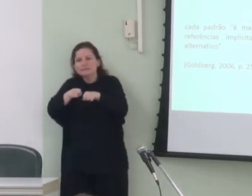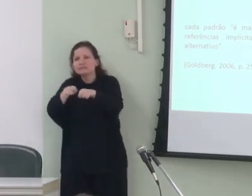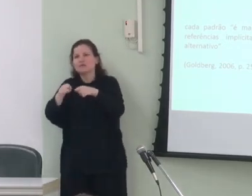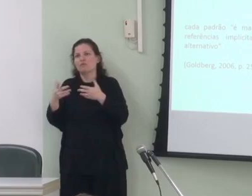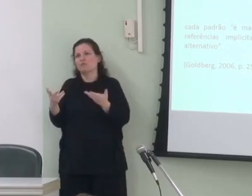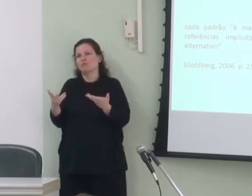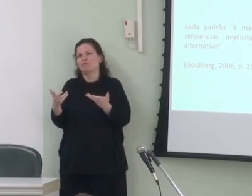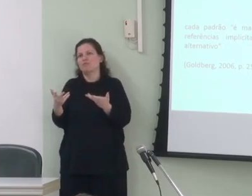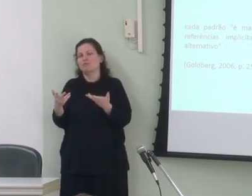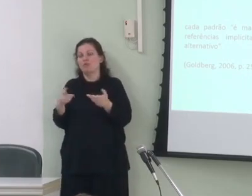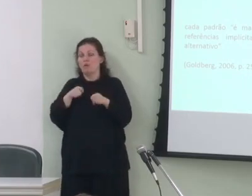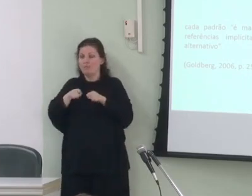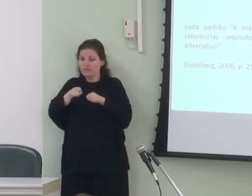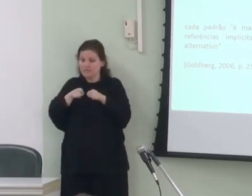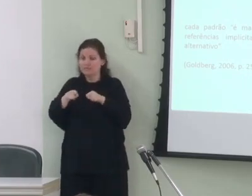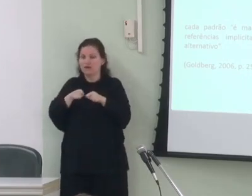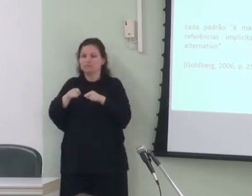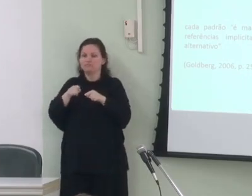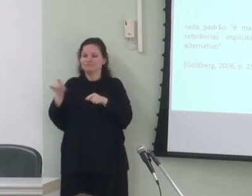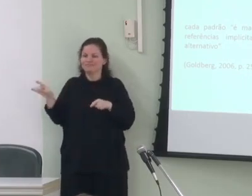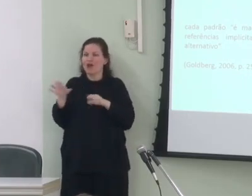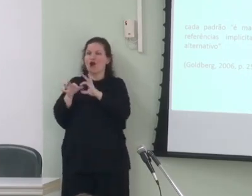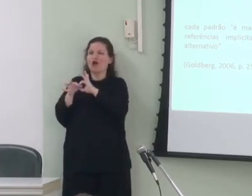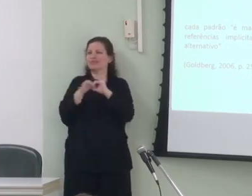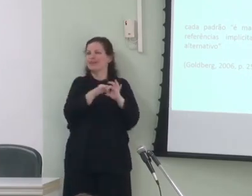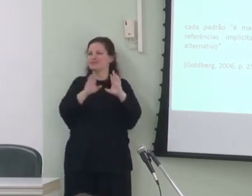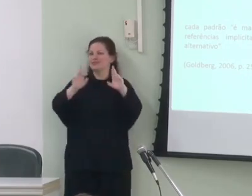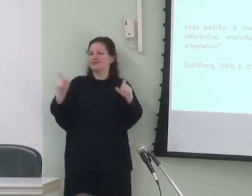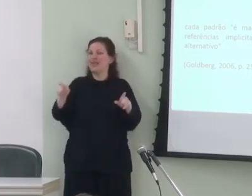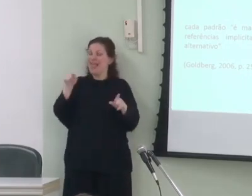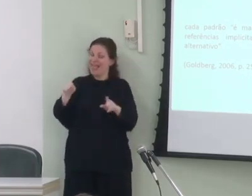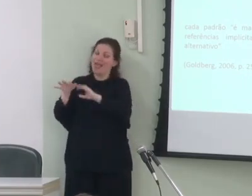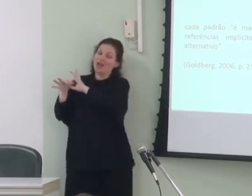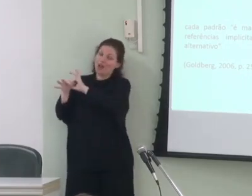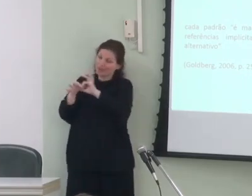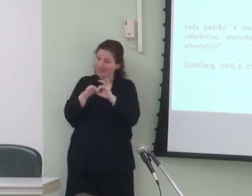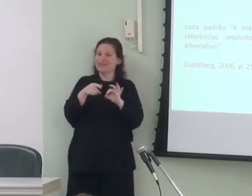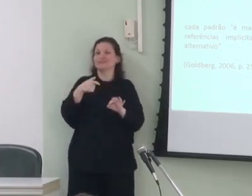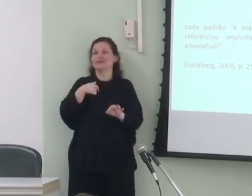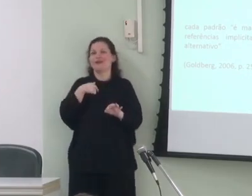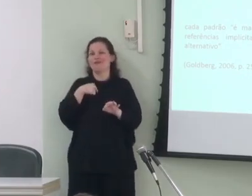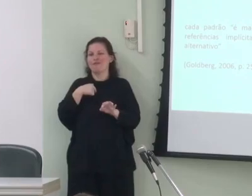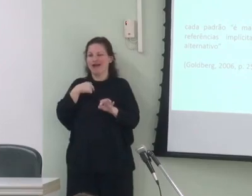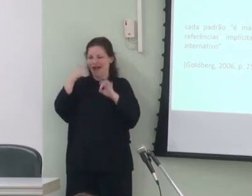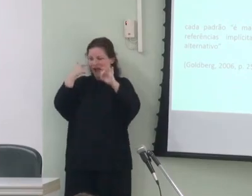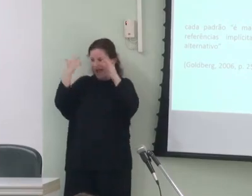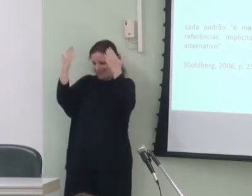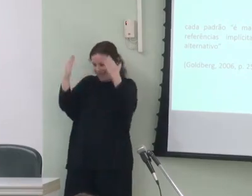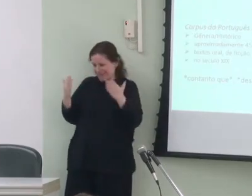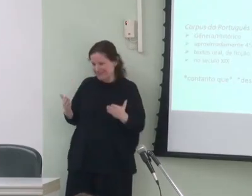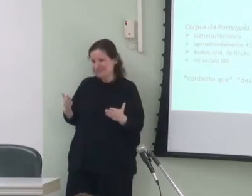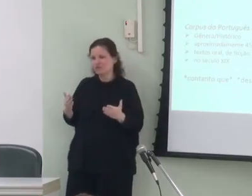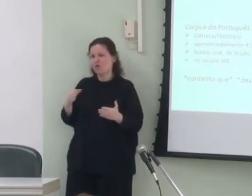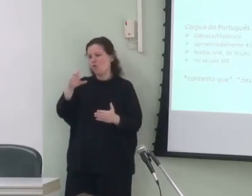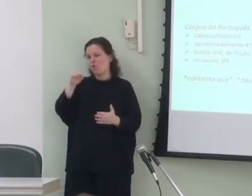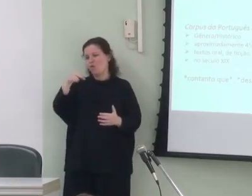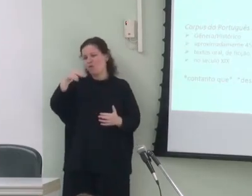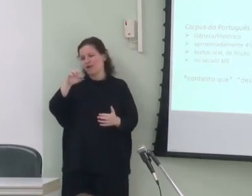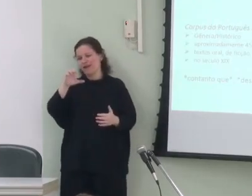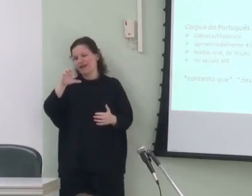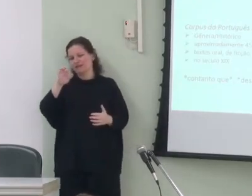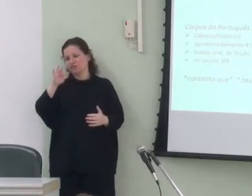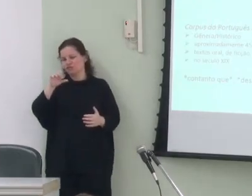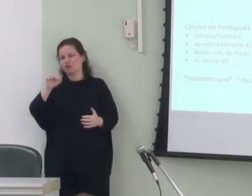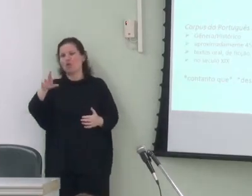competição por contextos e é exatamente nesse contexto que eu analiso conectores condicionais